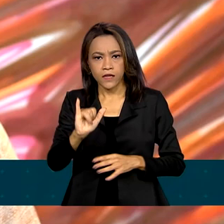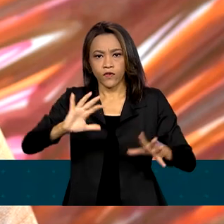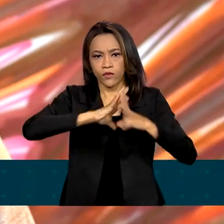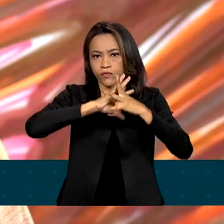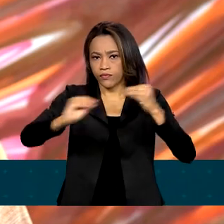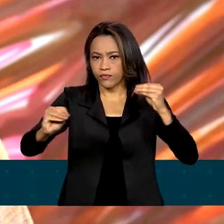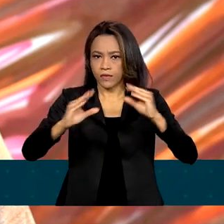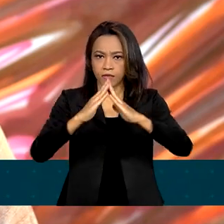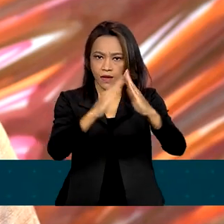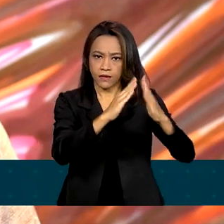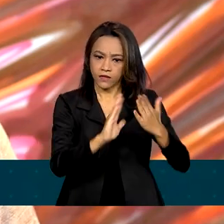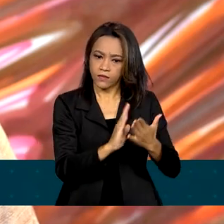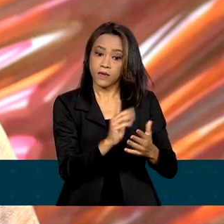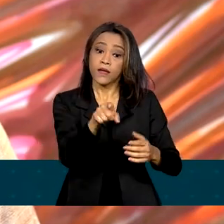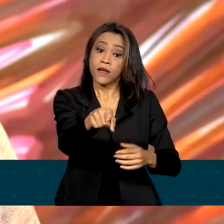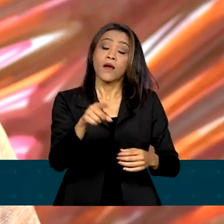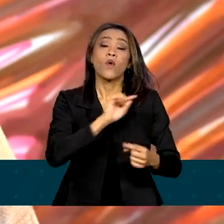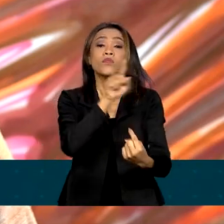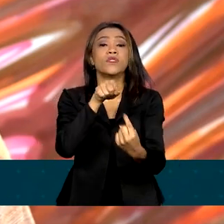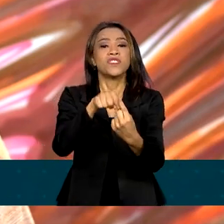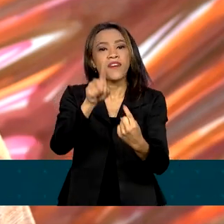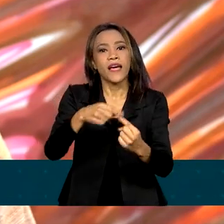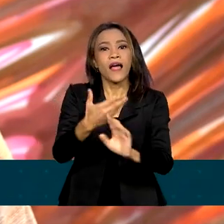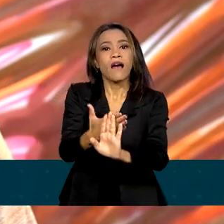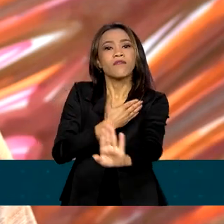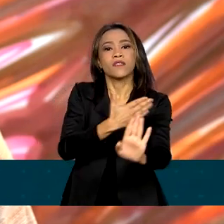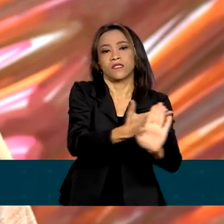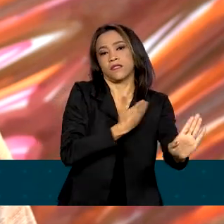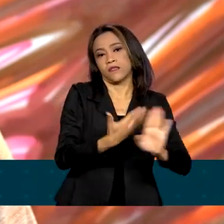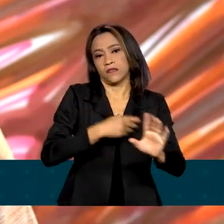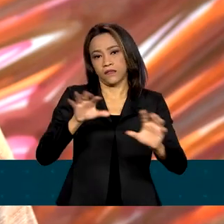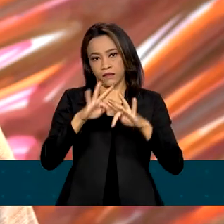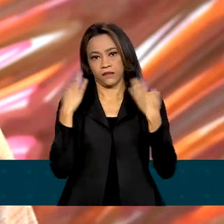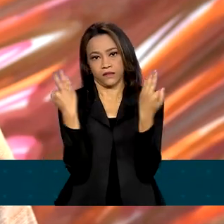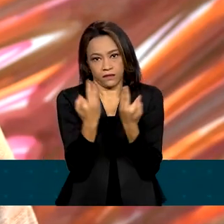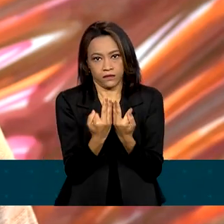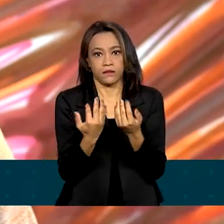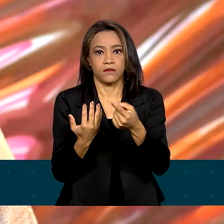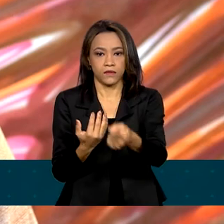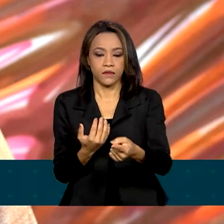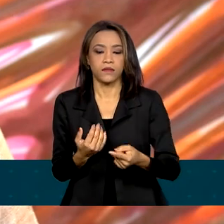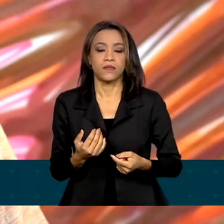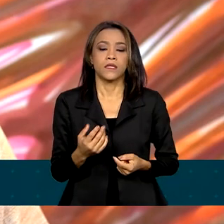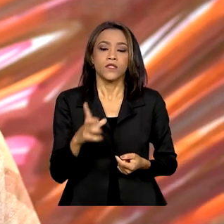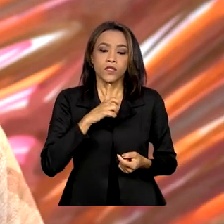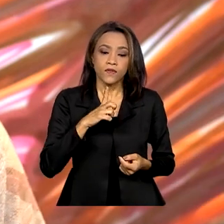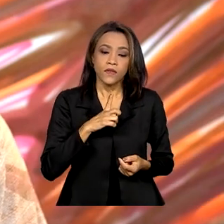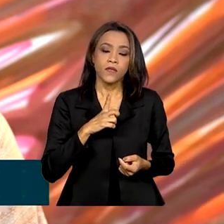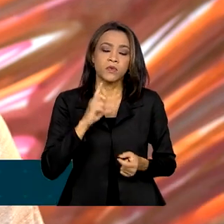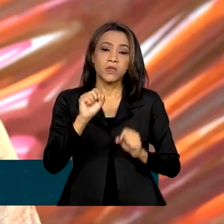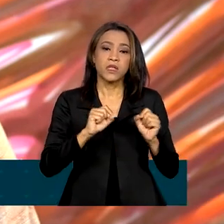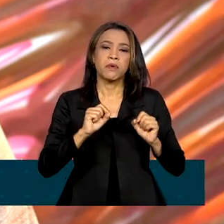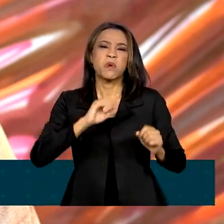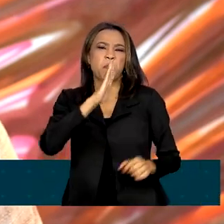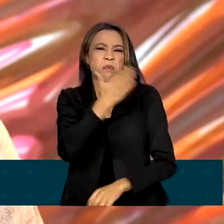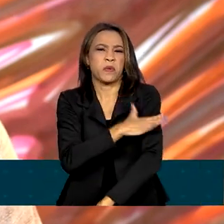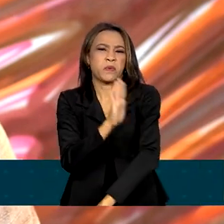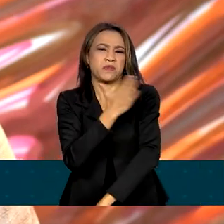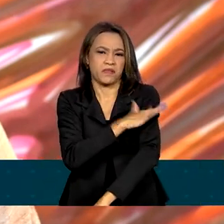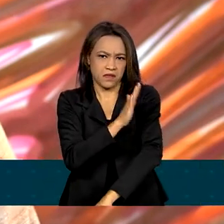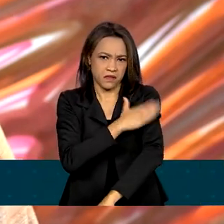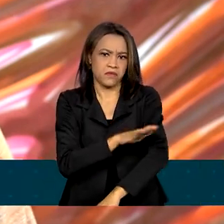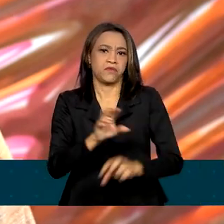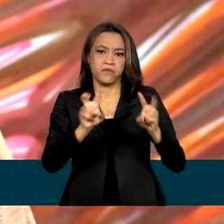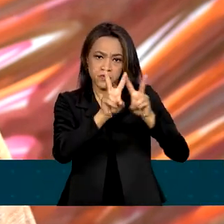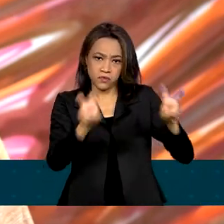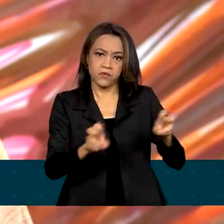social, distante das suas famílias. E assim a gente teve a construção de um estigma, de um preconceito muito grande,